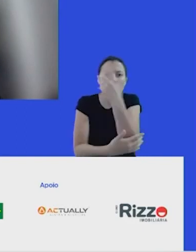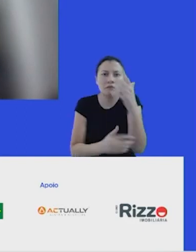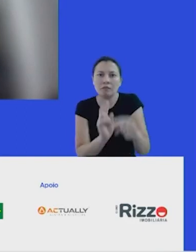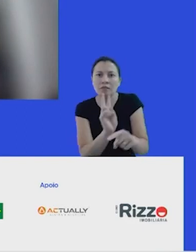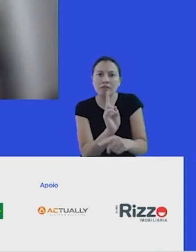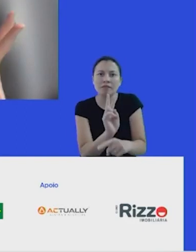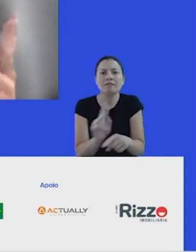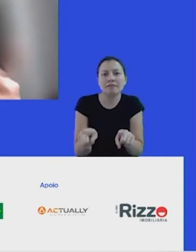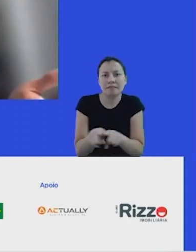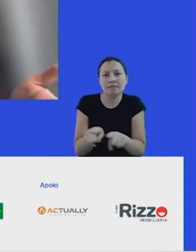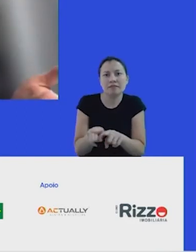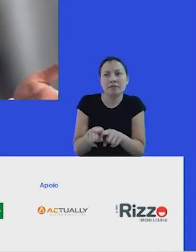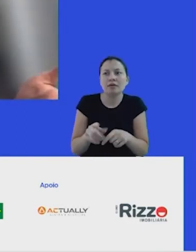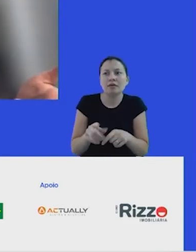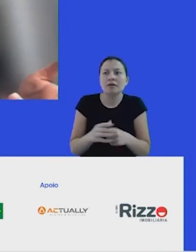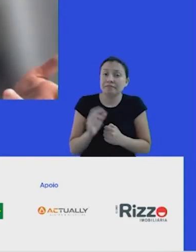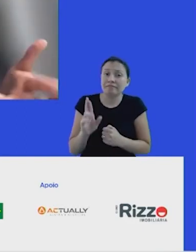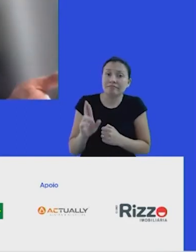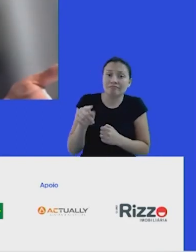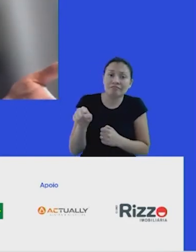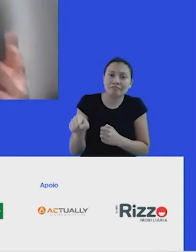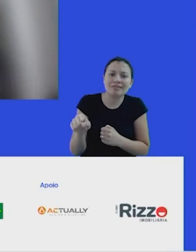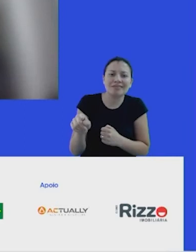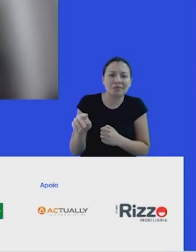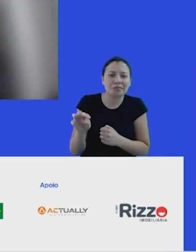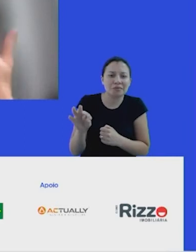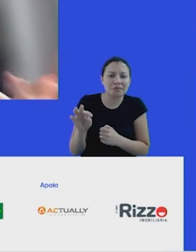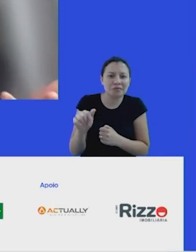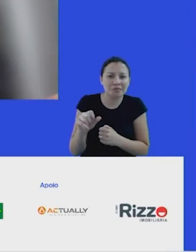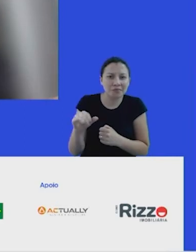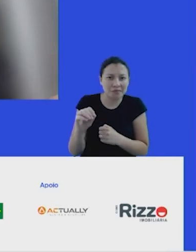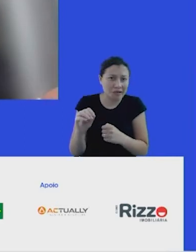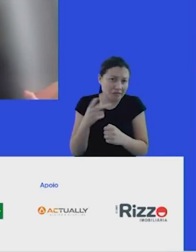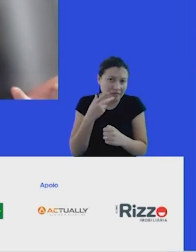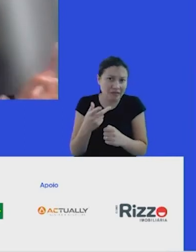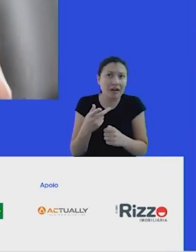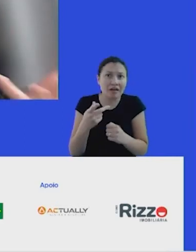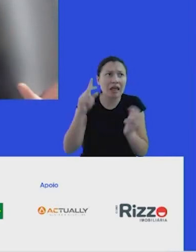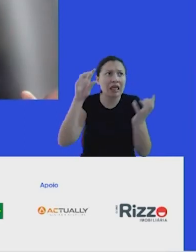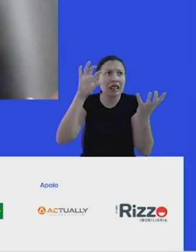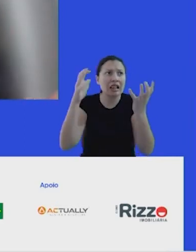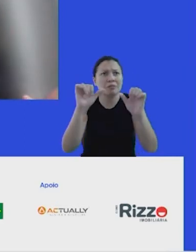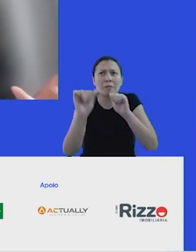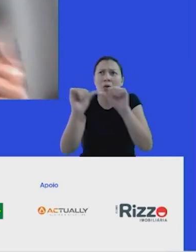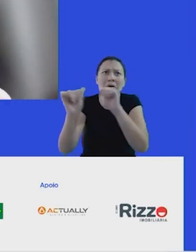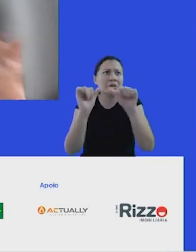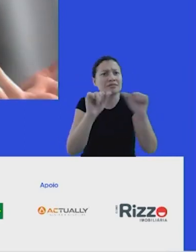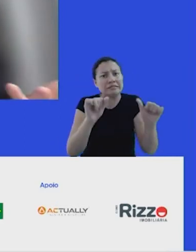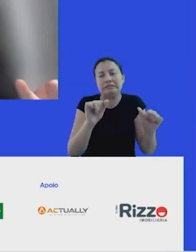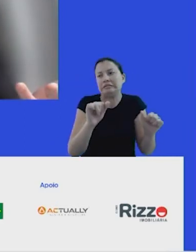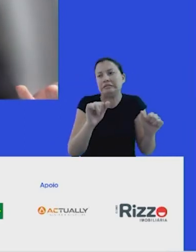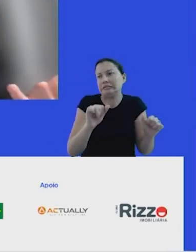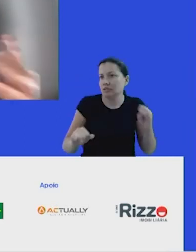obviamente liderado por esse problema que o Tasso diz, você mesma trouxe, de que as mudanças climáticas vão ser o mais importante driver